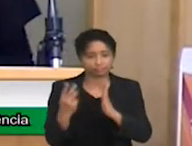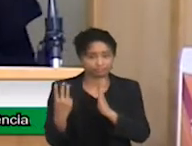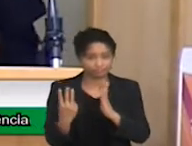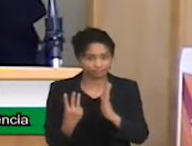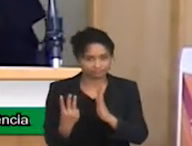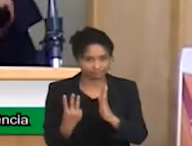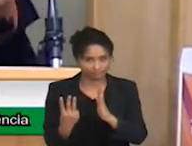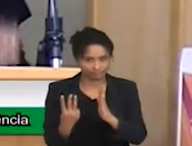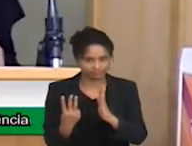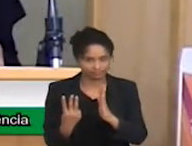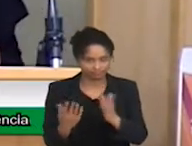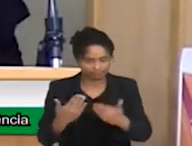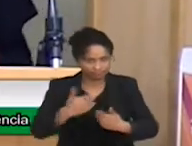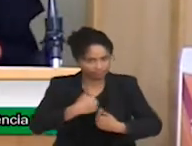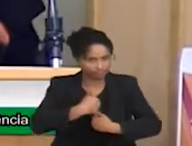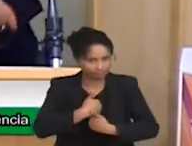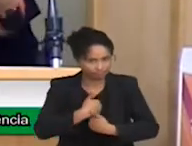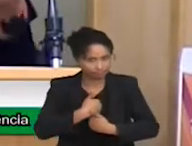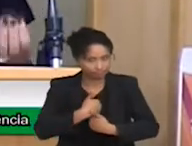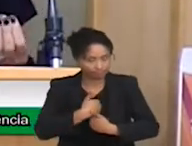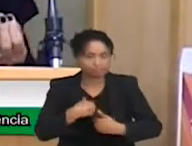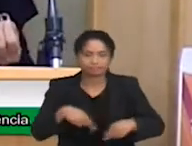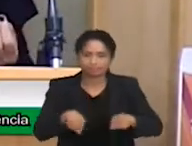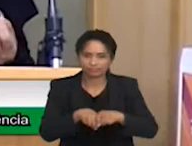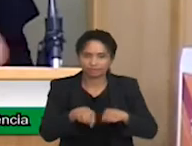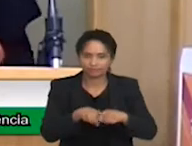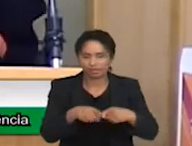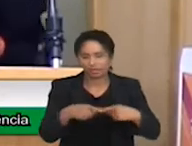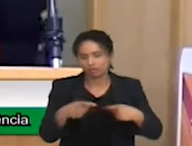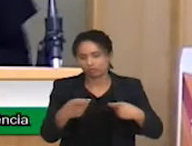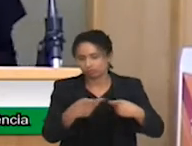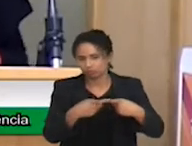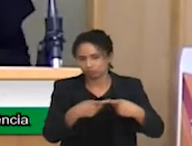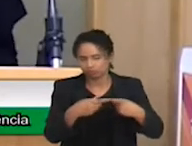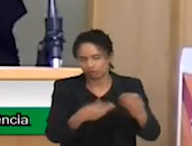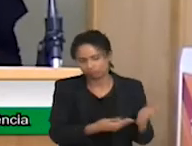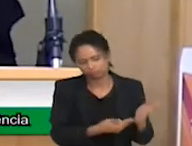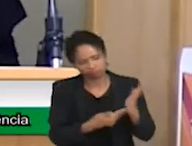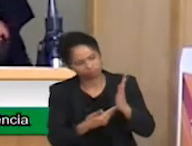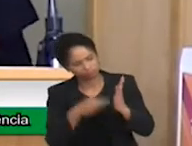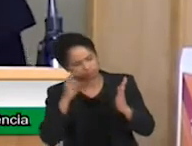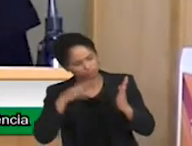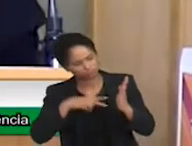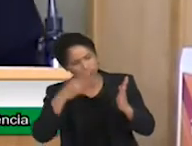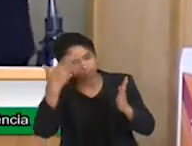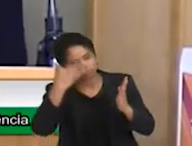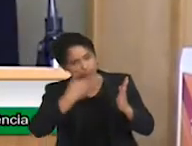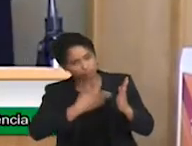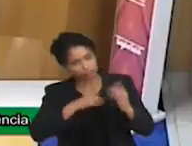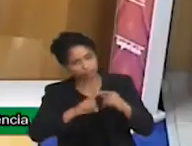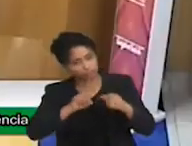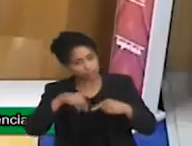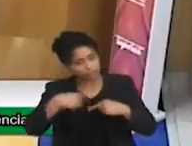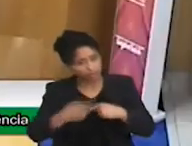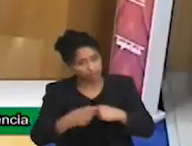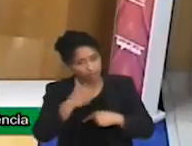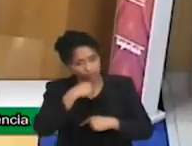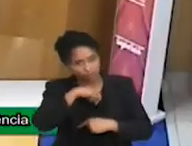reabilitação não clínica e que foi colocada depois sobre um tratamento clínico e depois a fala dessa mãe.